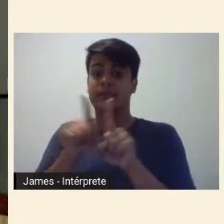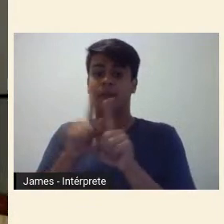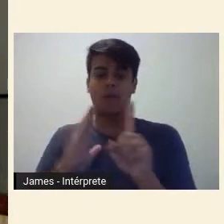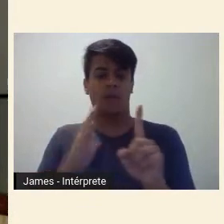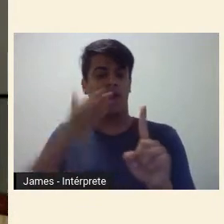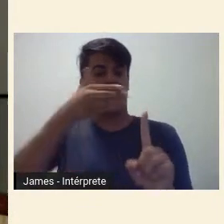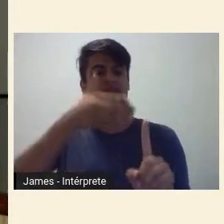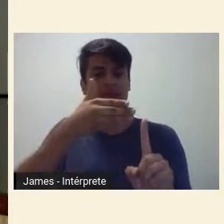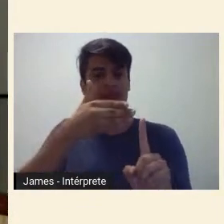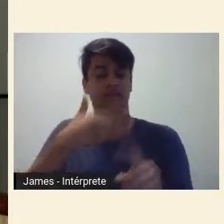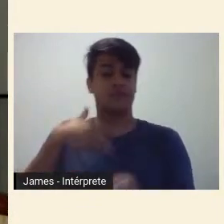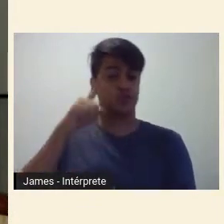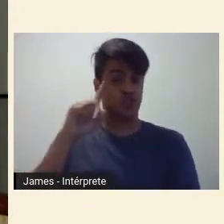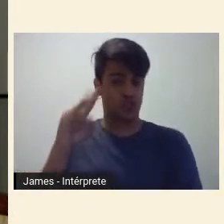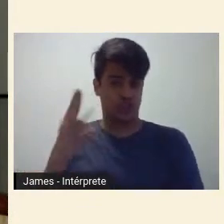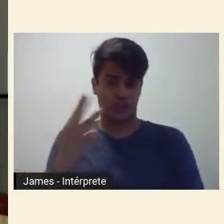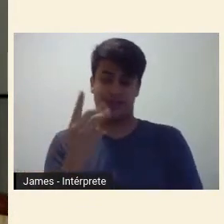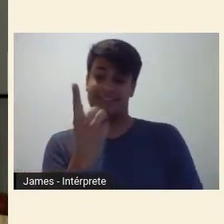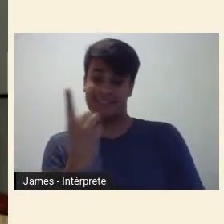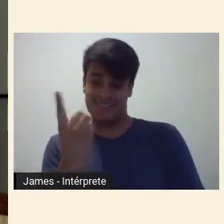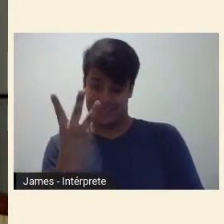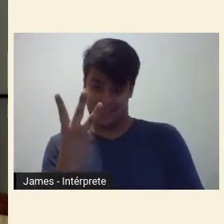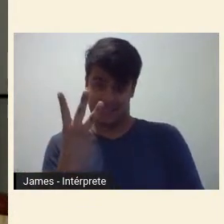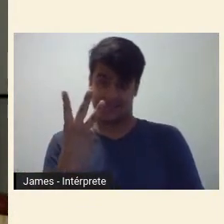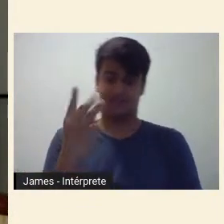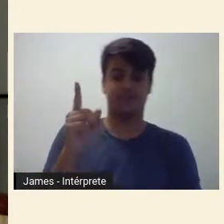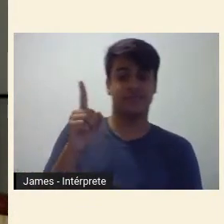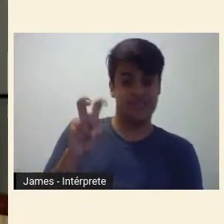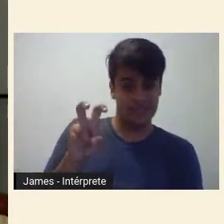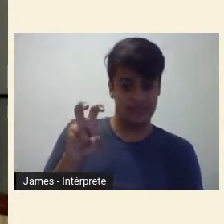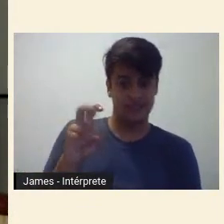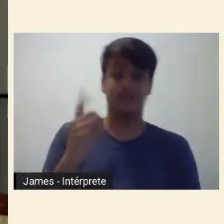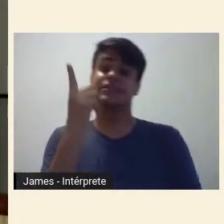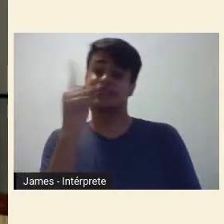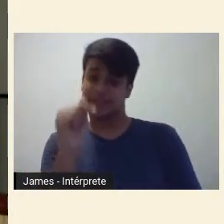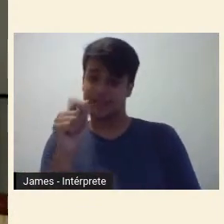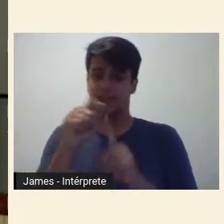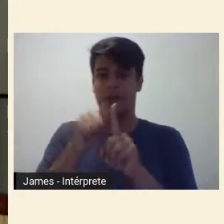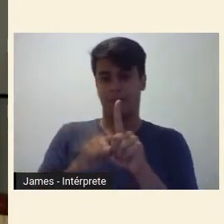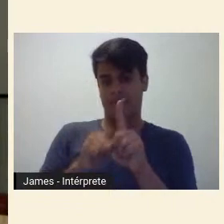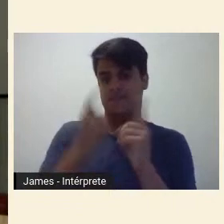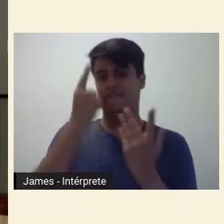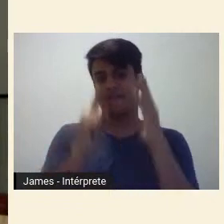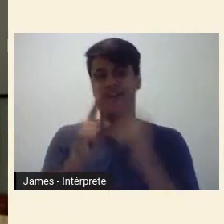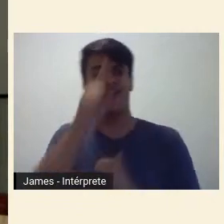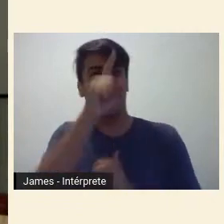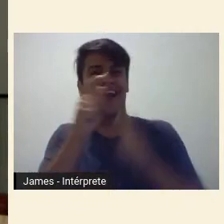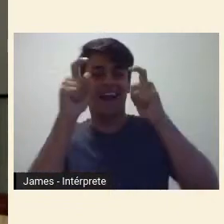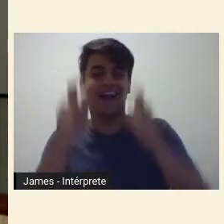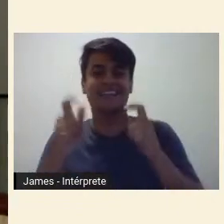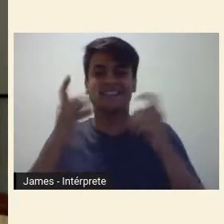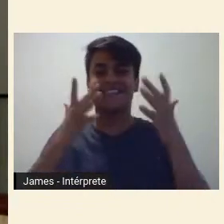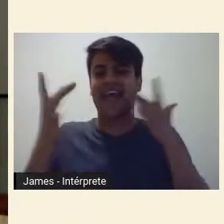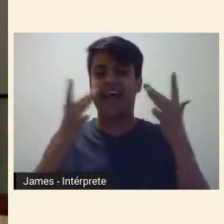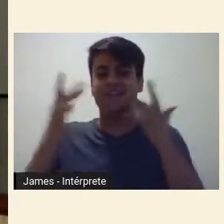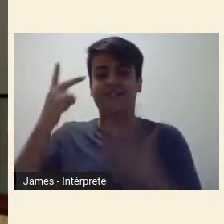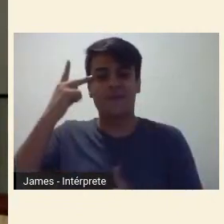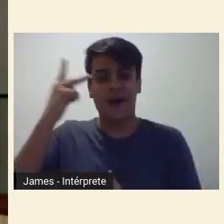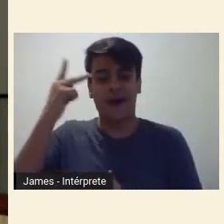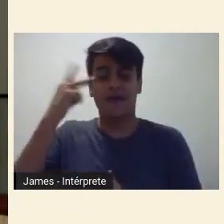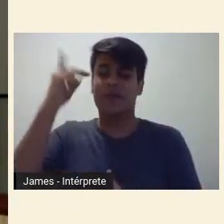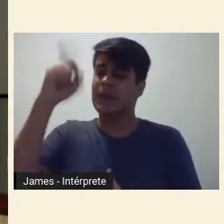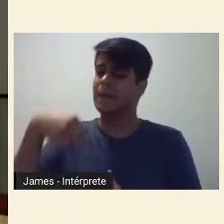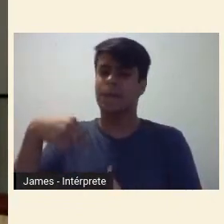nos dias 13, 15 e 17 de fevereiro no Teatro Municipal de São Paulo como ponto de partida daquilo que devemos